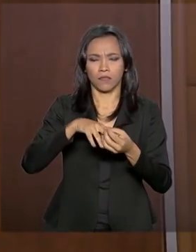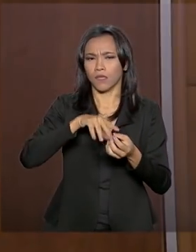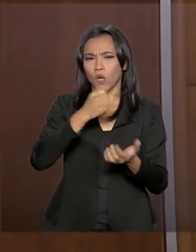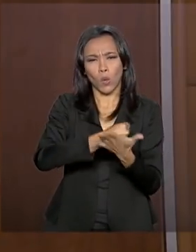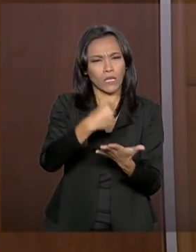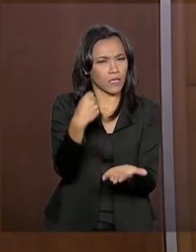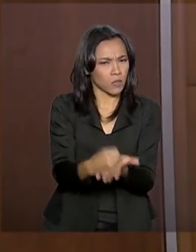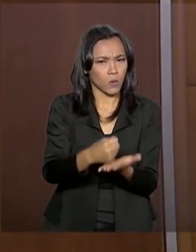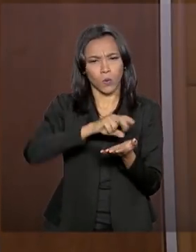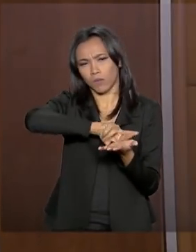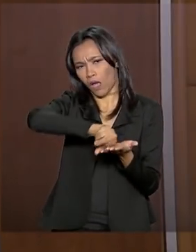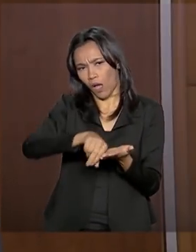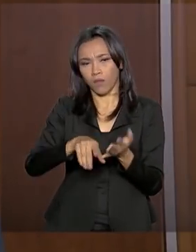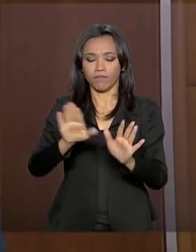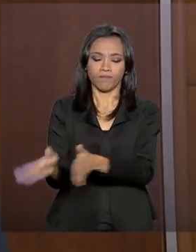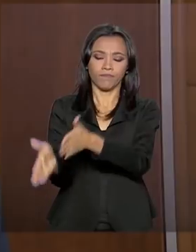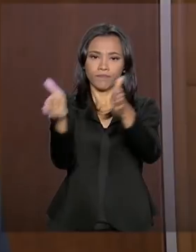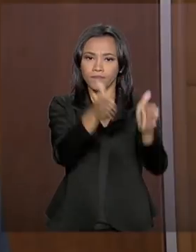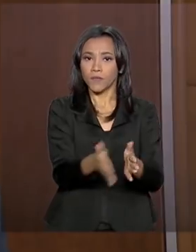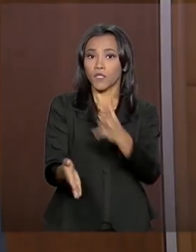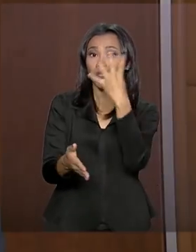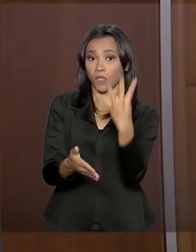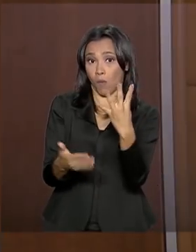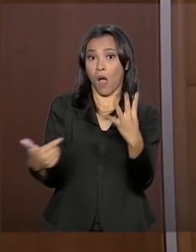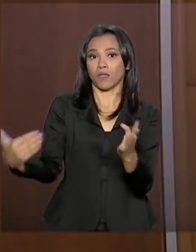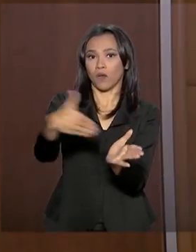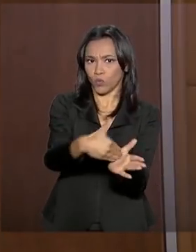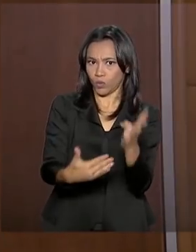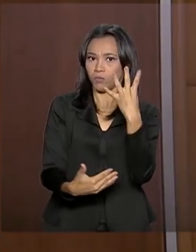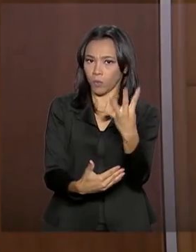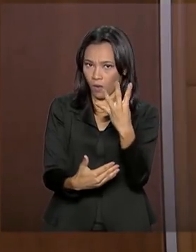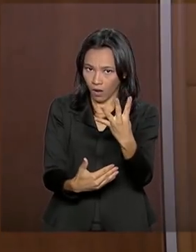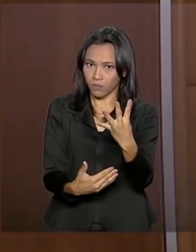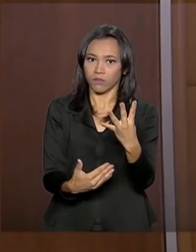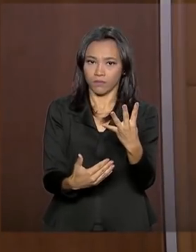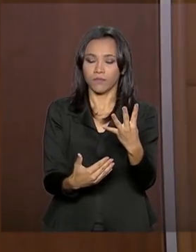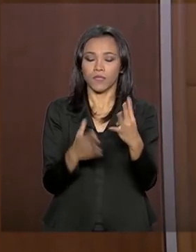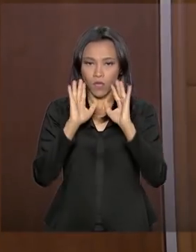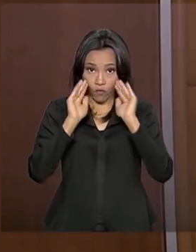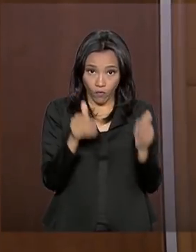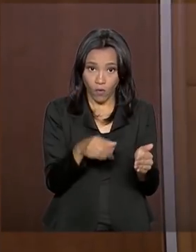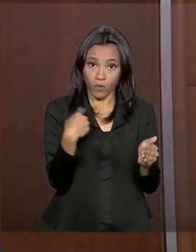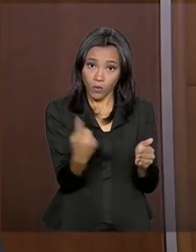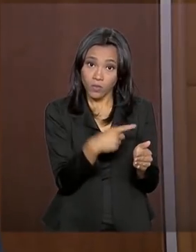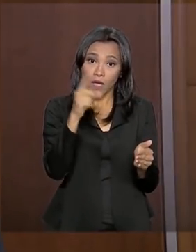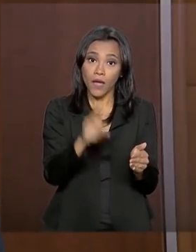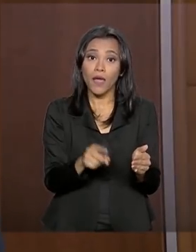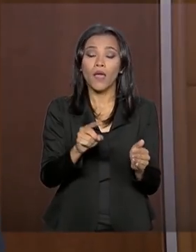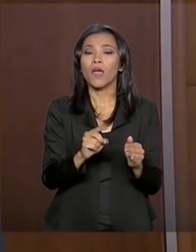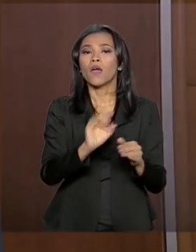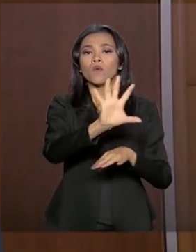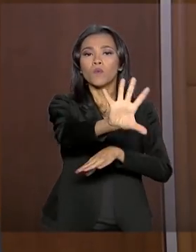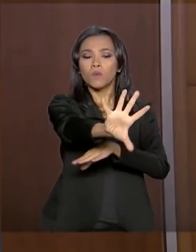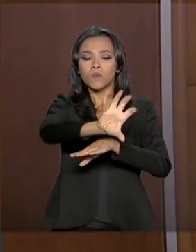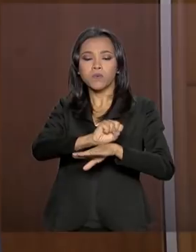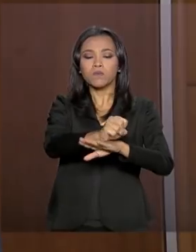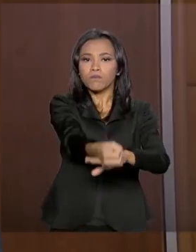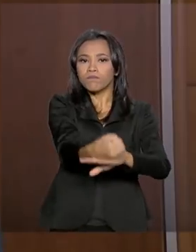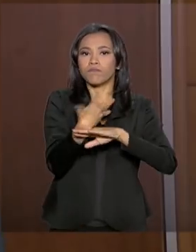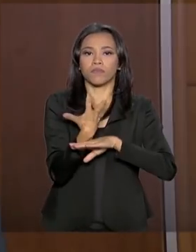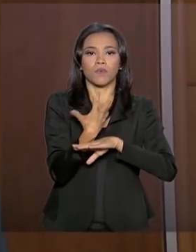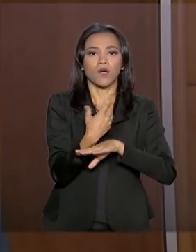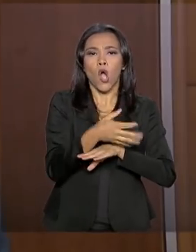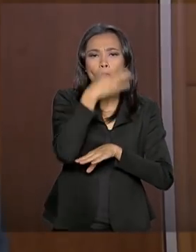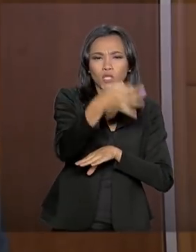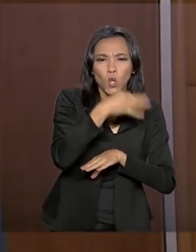contratação de serviços. E o último, a quarta área, digamos assim, é de ouvidoria. Essas